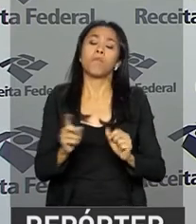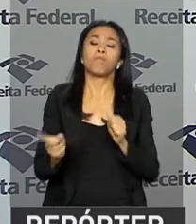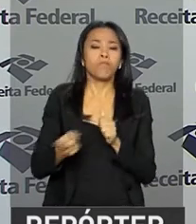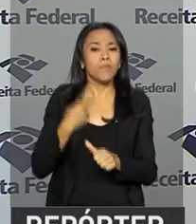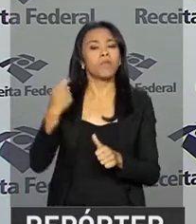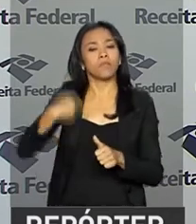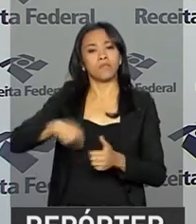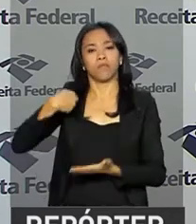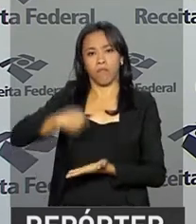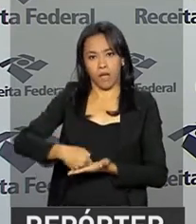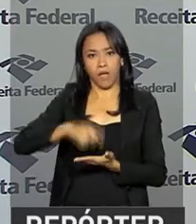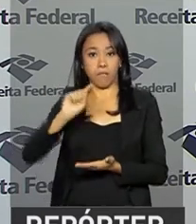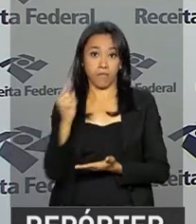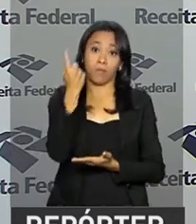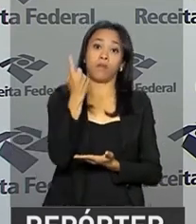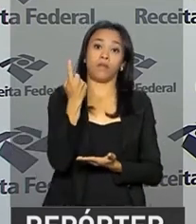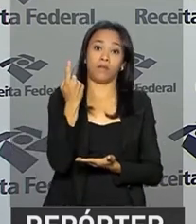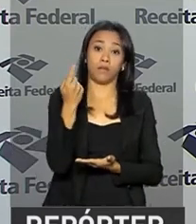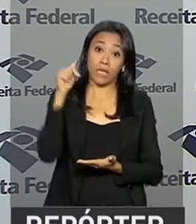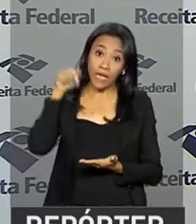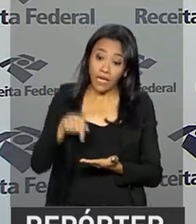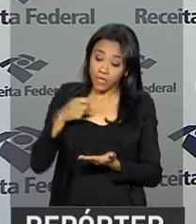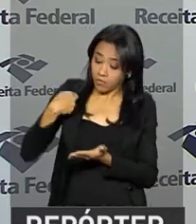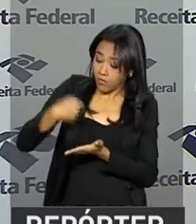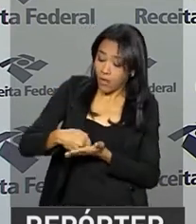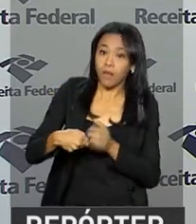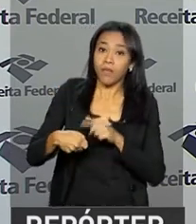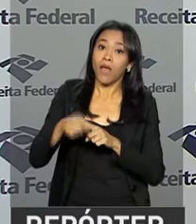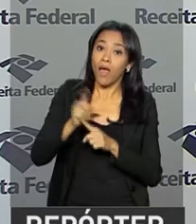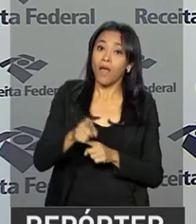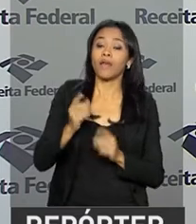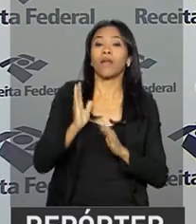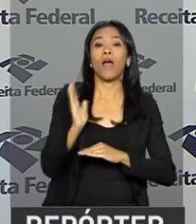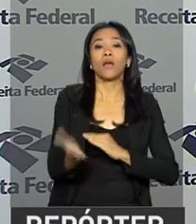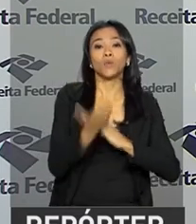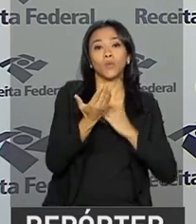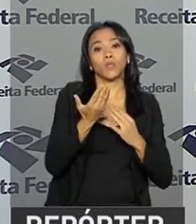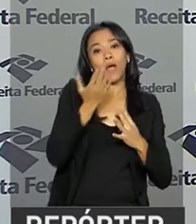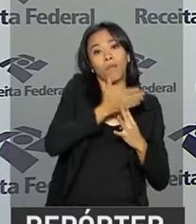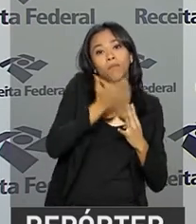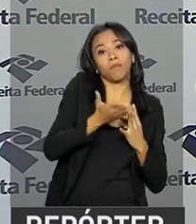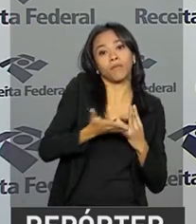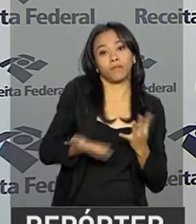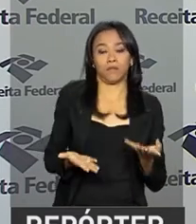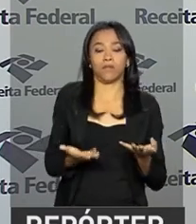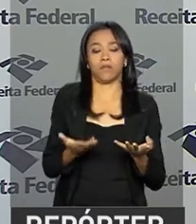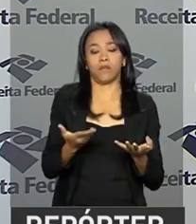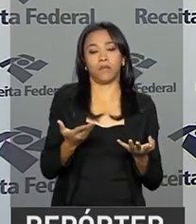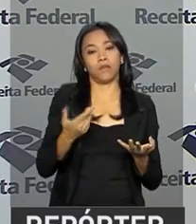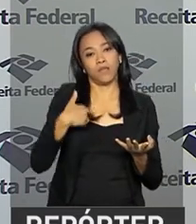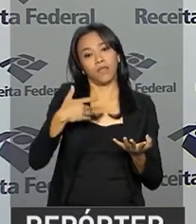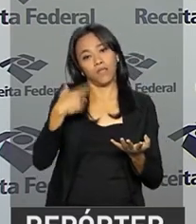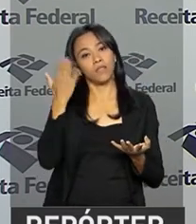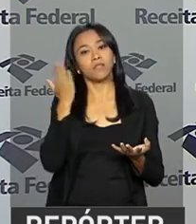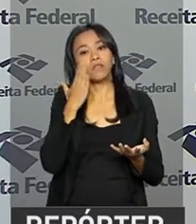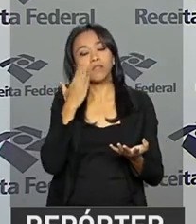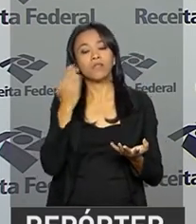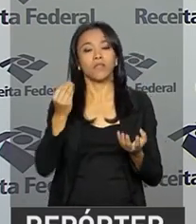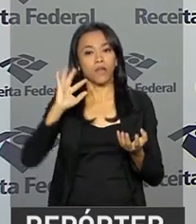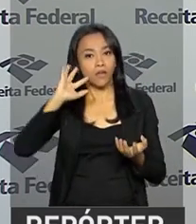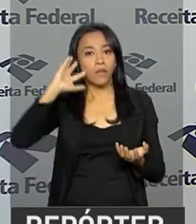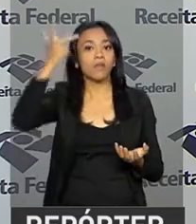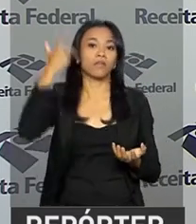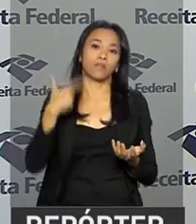parcela, porque é este pagamento que defere o parcelamento e garante o direito do contribuinte à sua regularidade